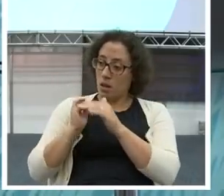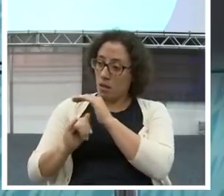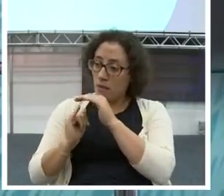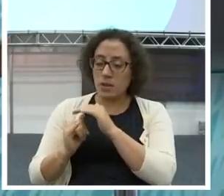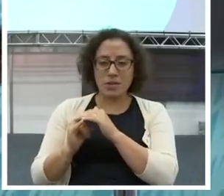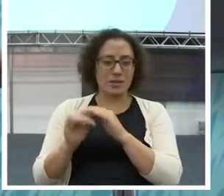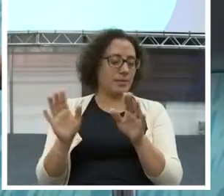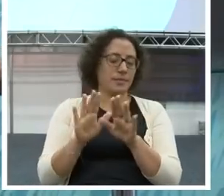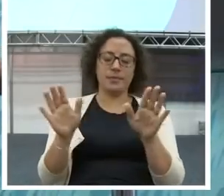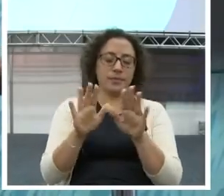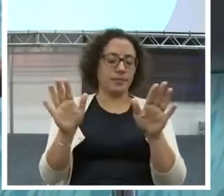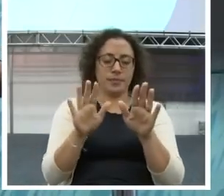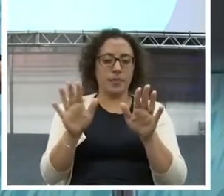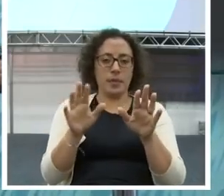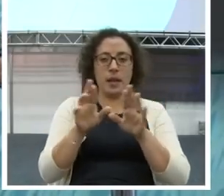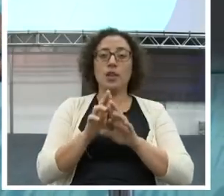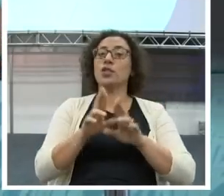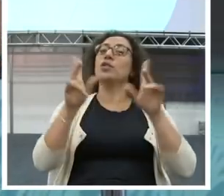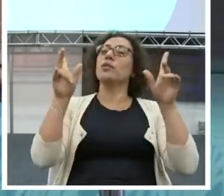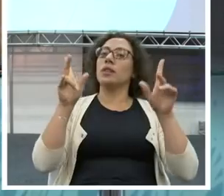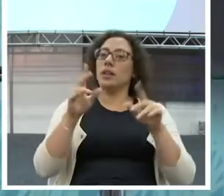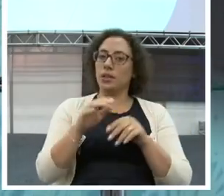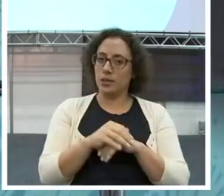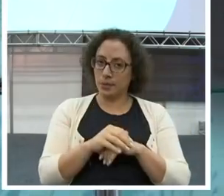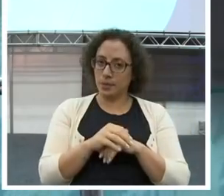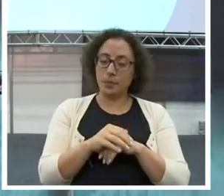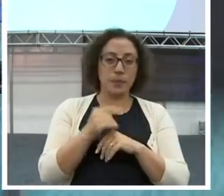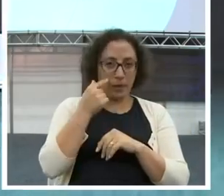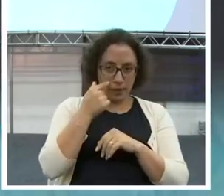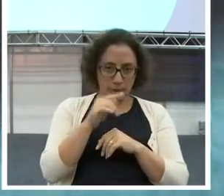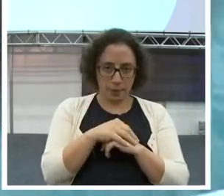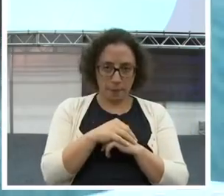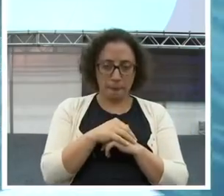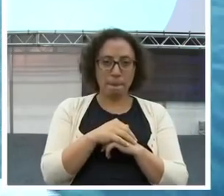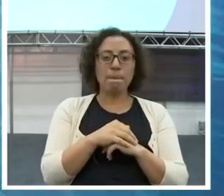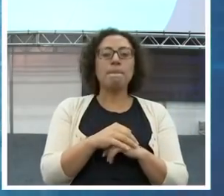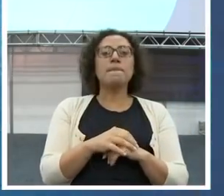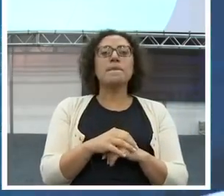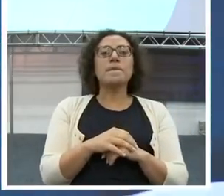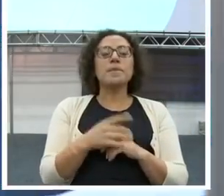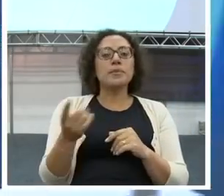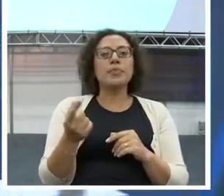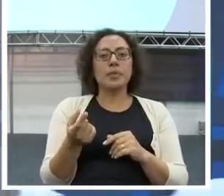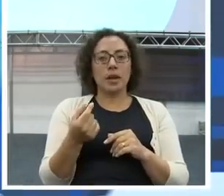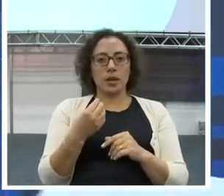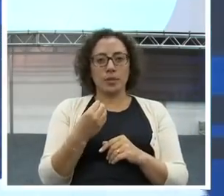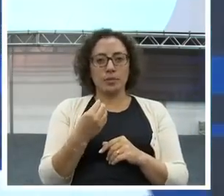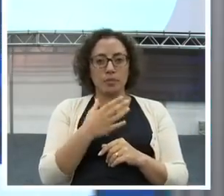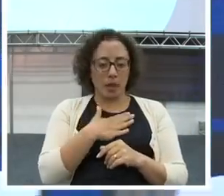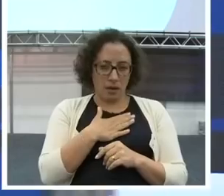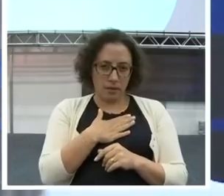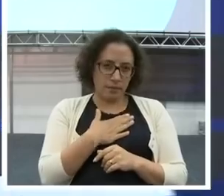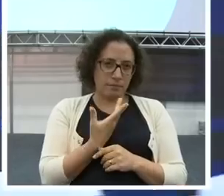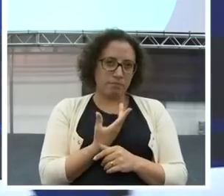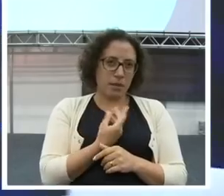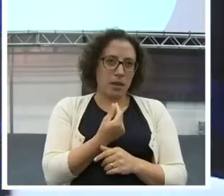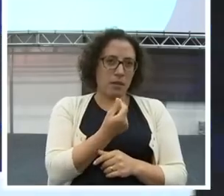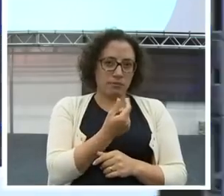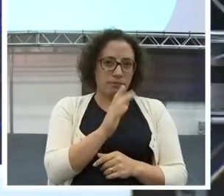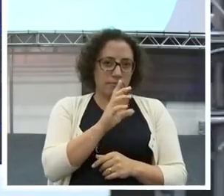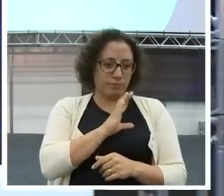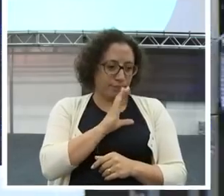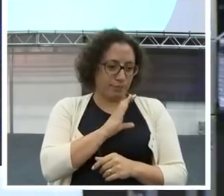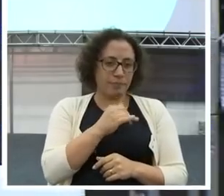Isso não tem nada a ver com a inteligência. Quer ver? A vida financeira da gente, a riqueza, ela é